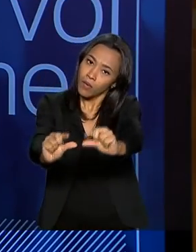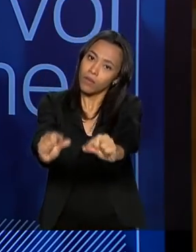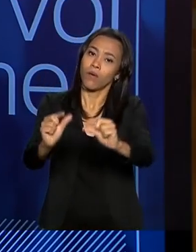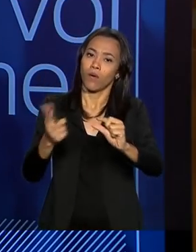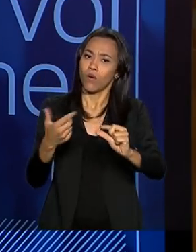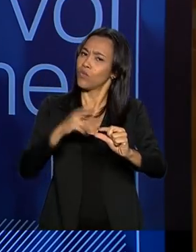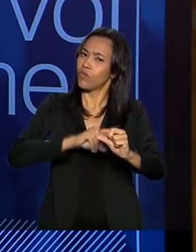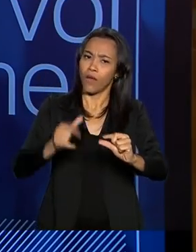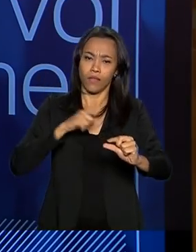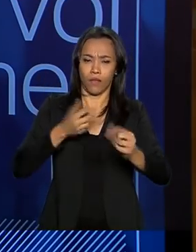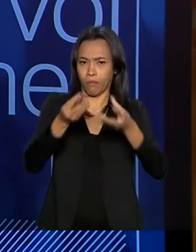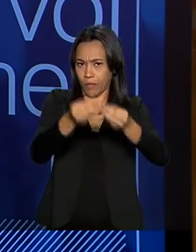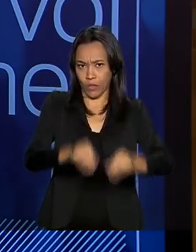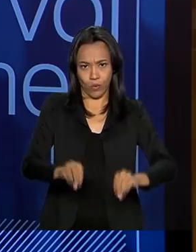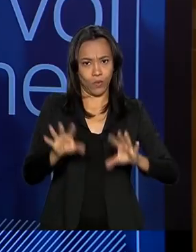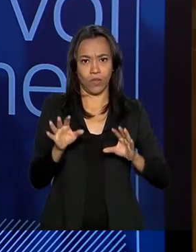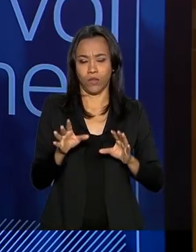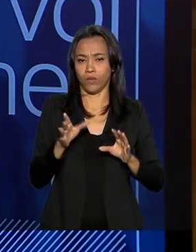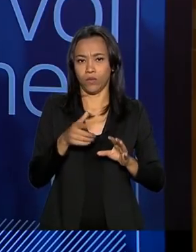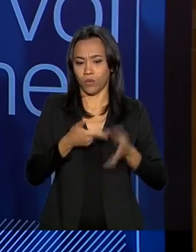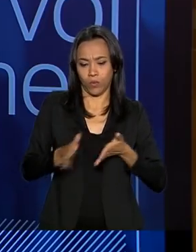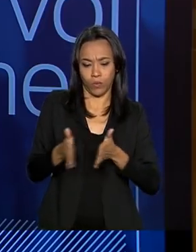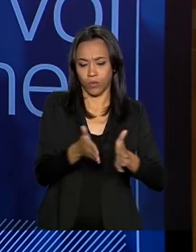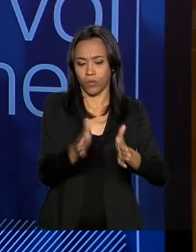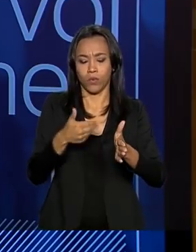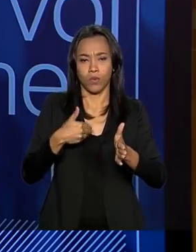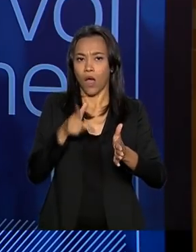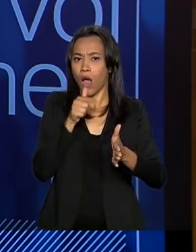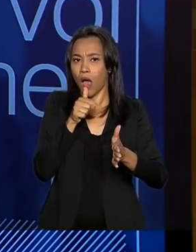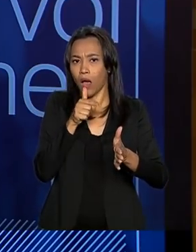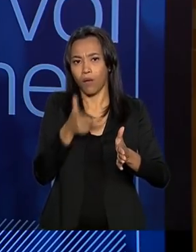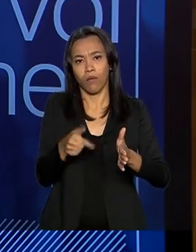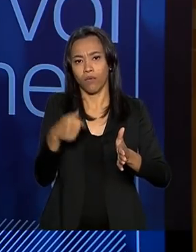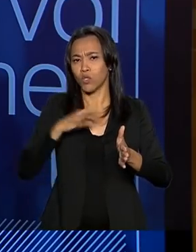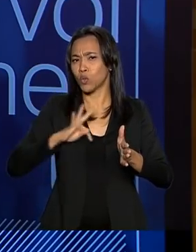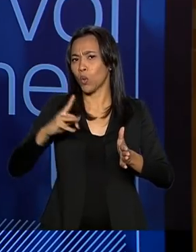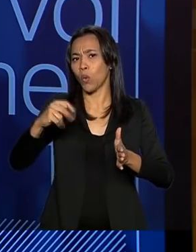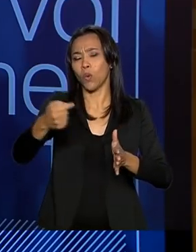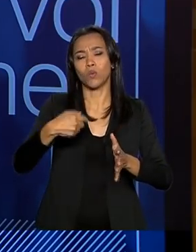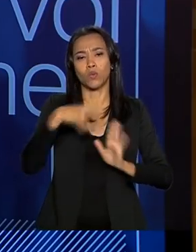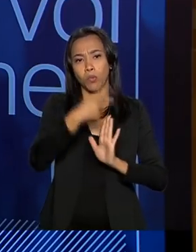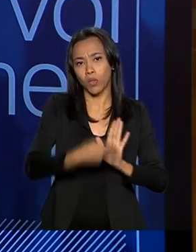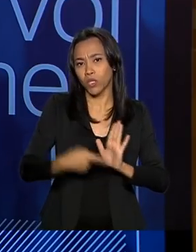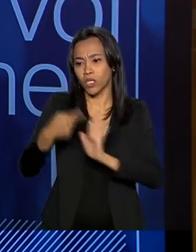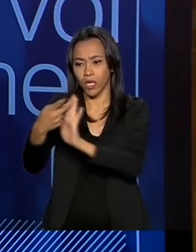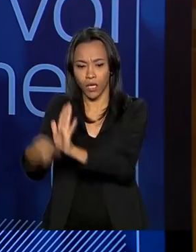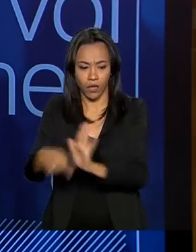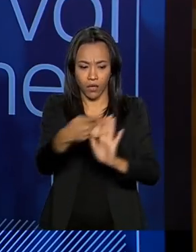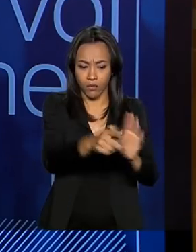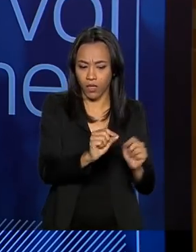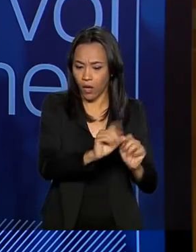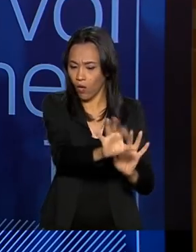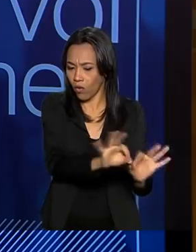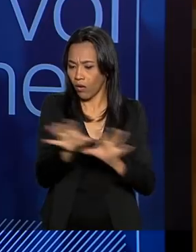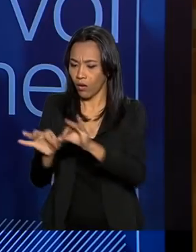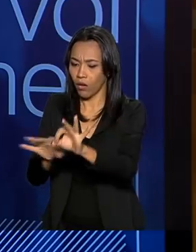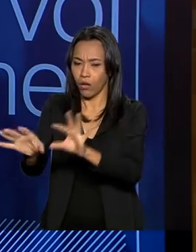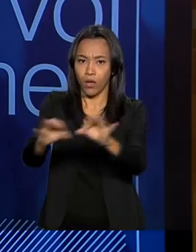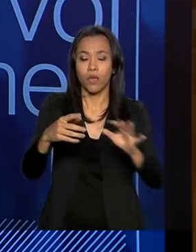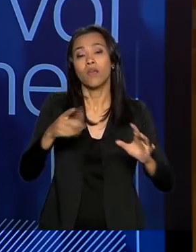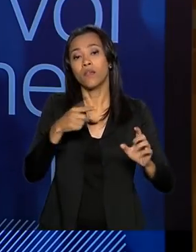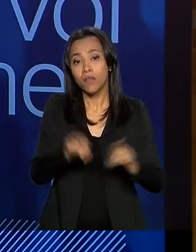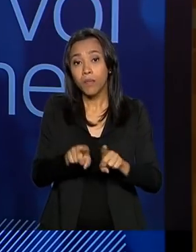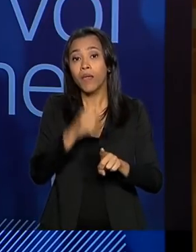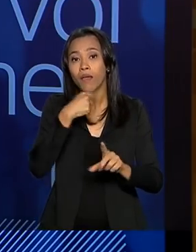e não compromete, de forma alguma, o abastecimento de todos os projetos públicos de irrigação, a irrigação e os ribeirinhos que ficam